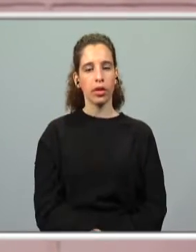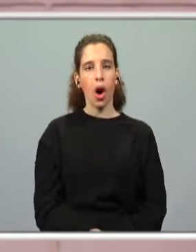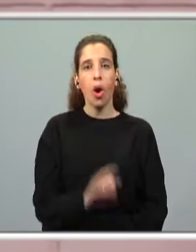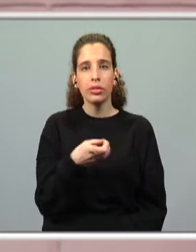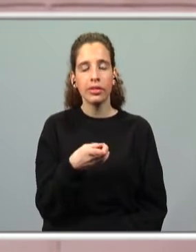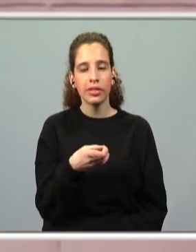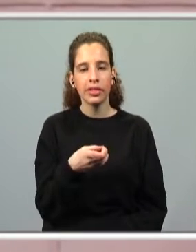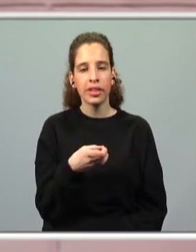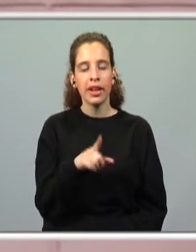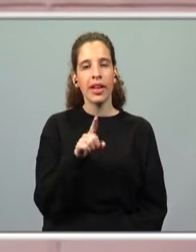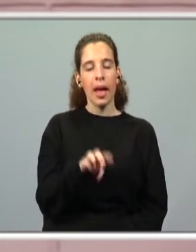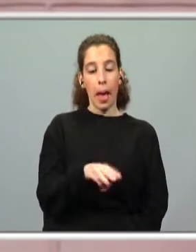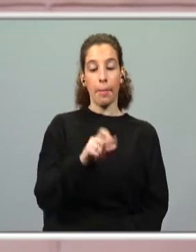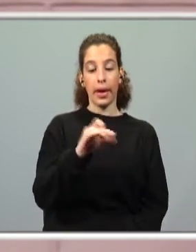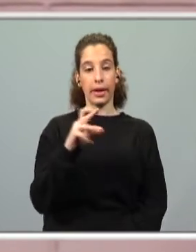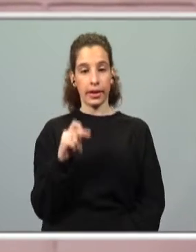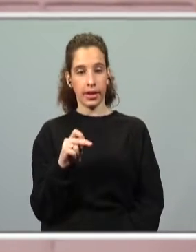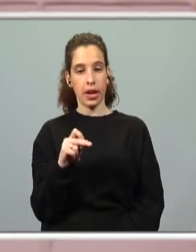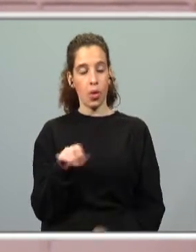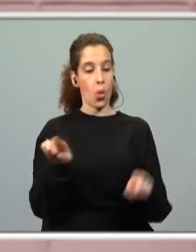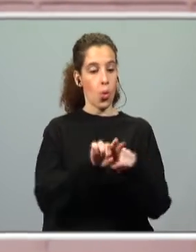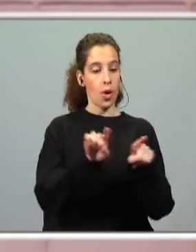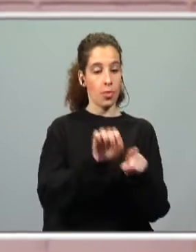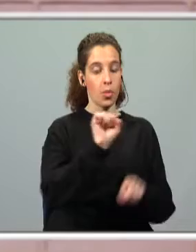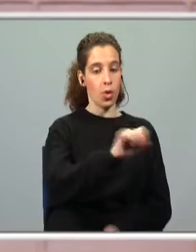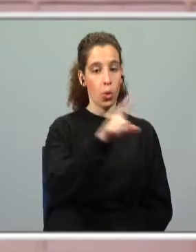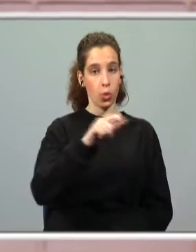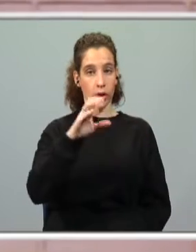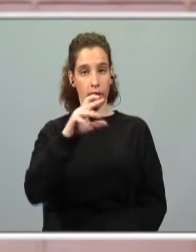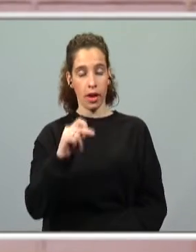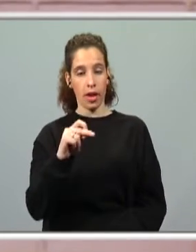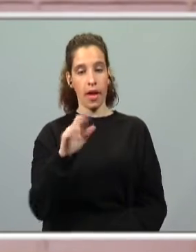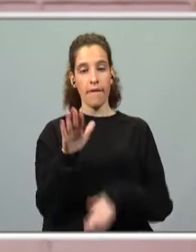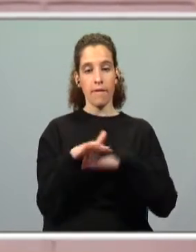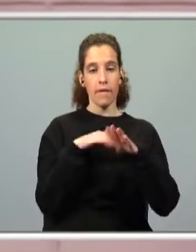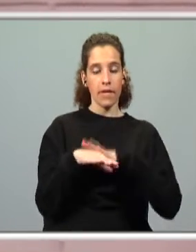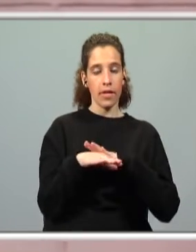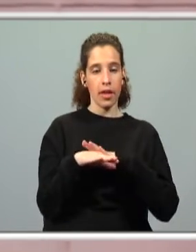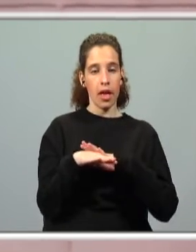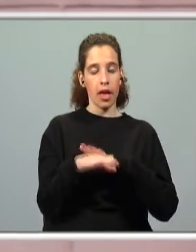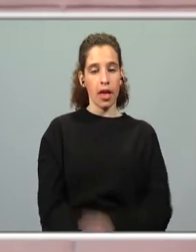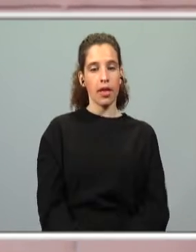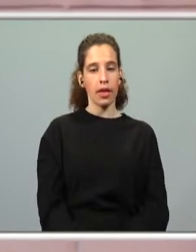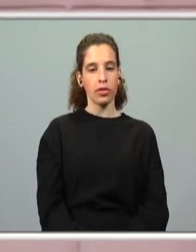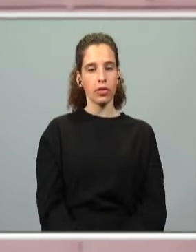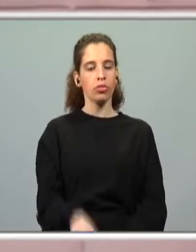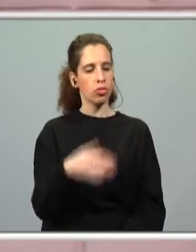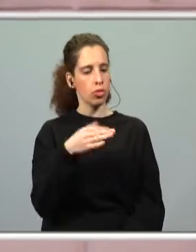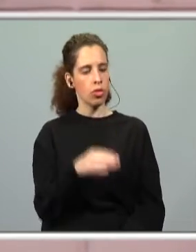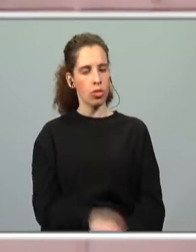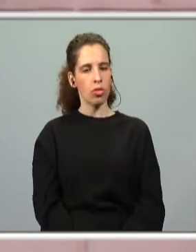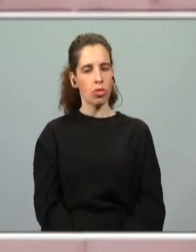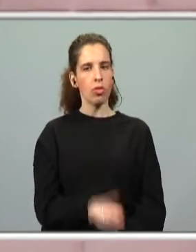quais? A Maria Poeirinha, o seu irmão, o Zeca Zonzo. Fizemos até as suas identificações.